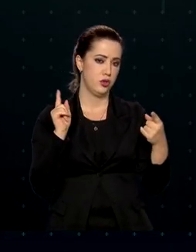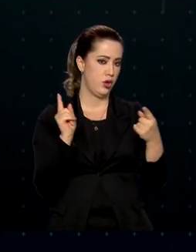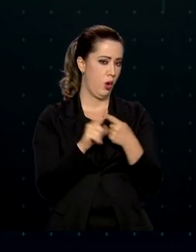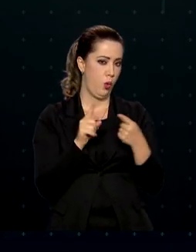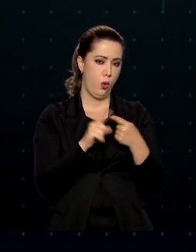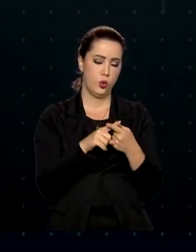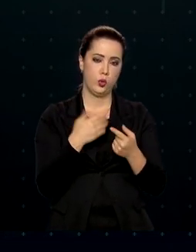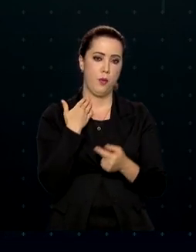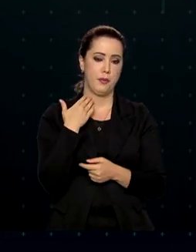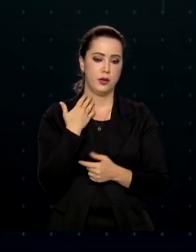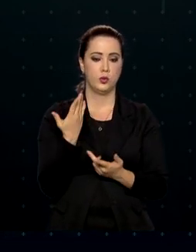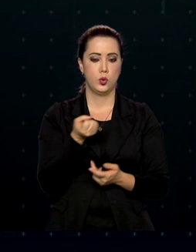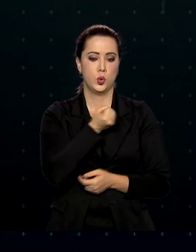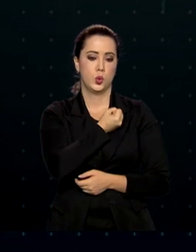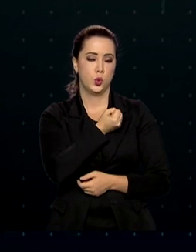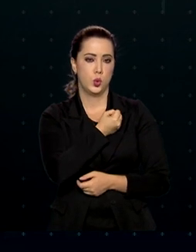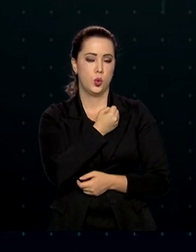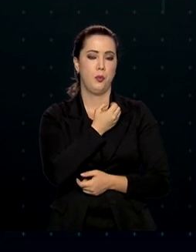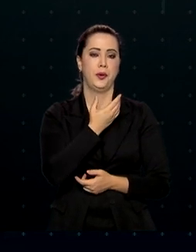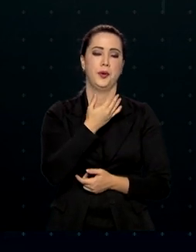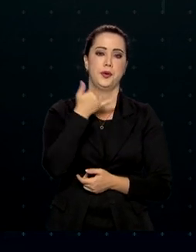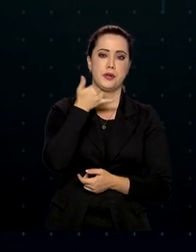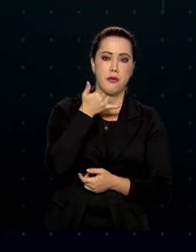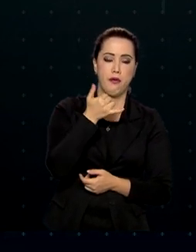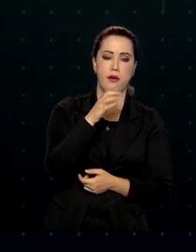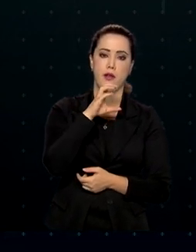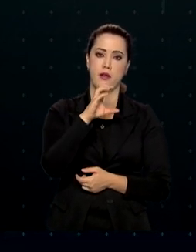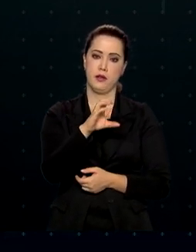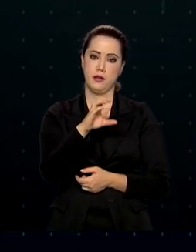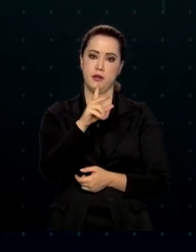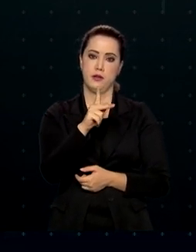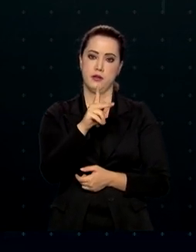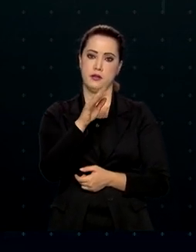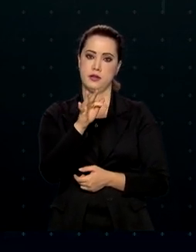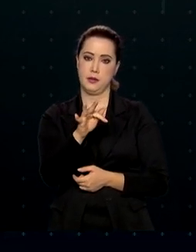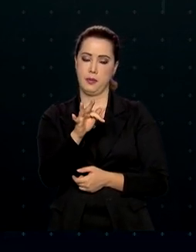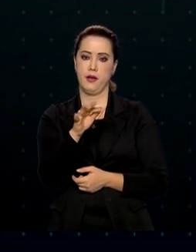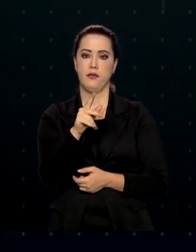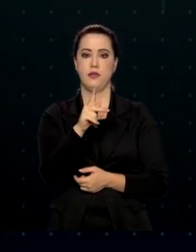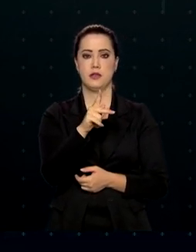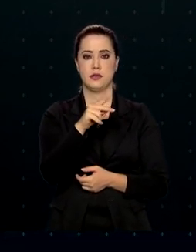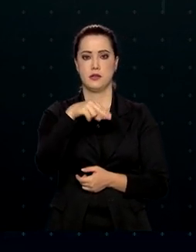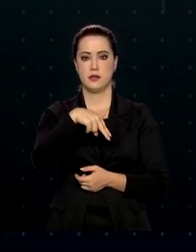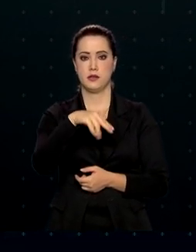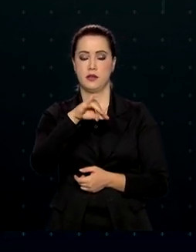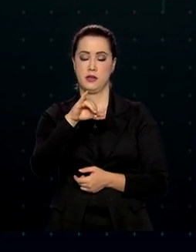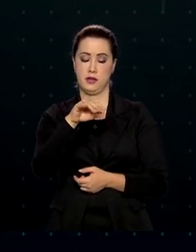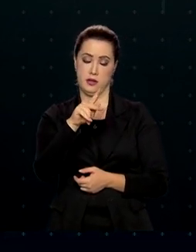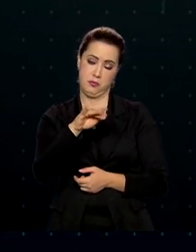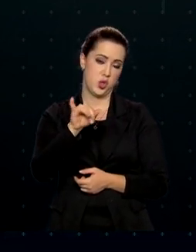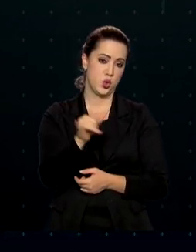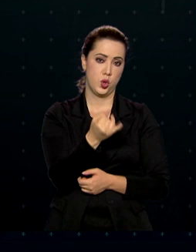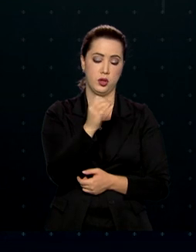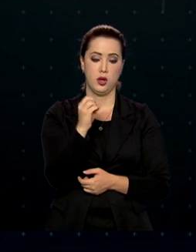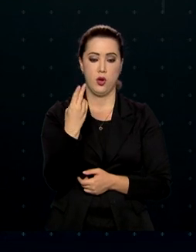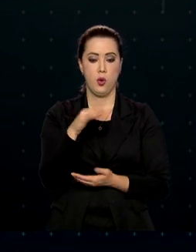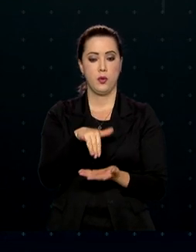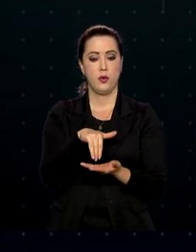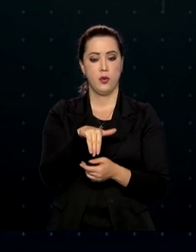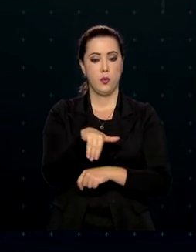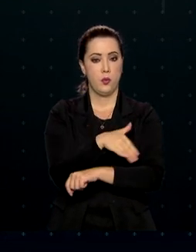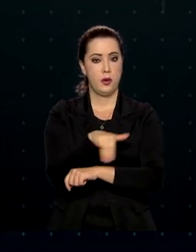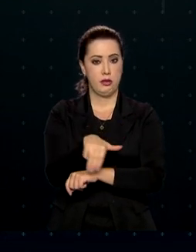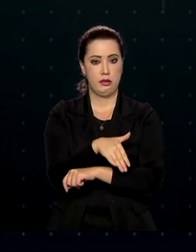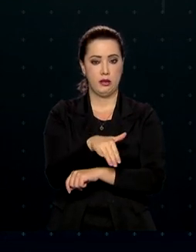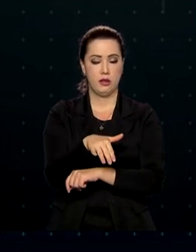O número do celular, o CNPJ em caso de pessoas jurídicas ou o CPF em caso de pessoas físicas, o endereço de